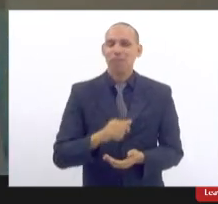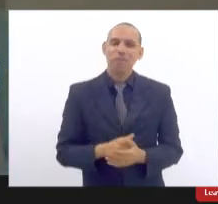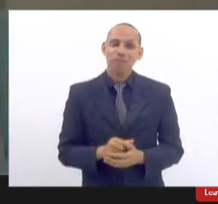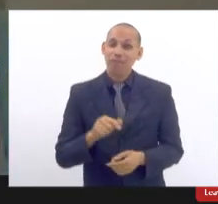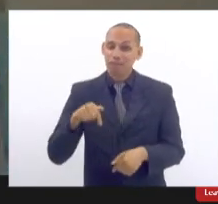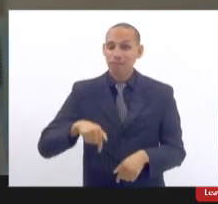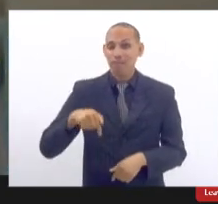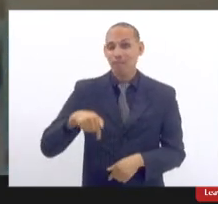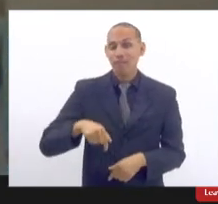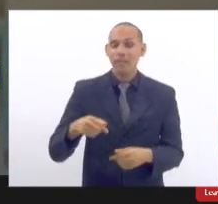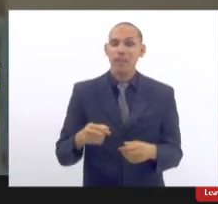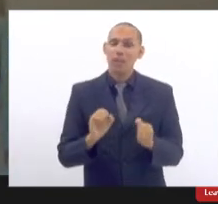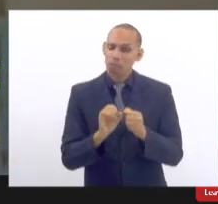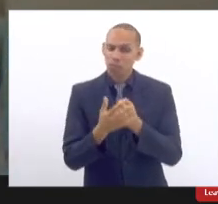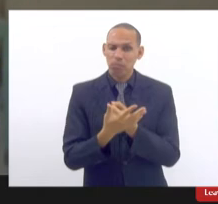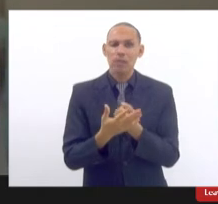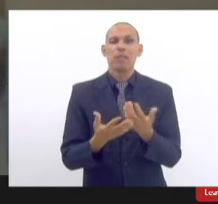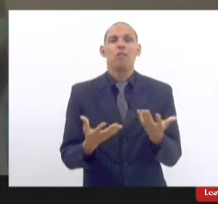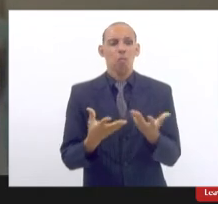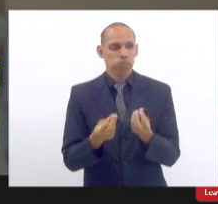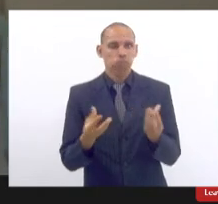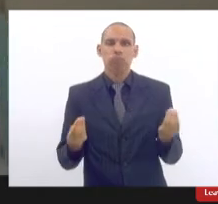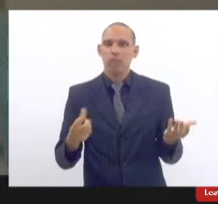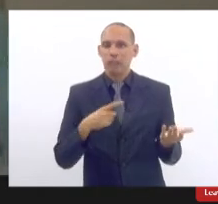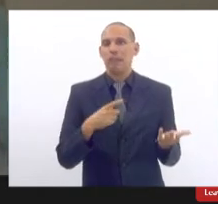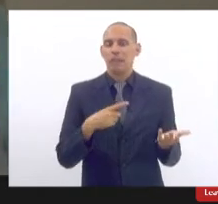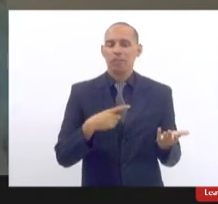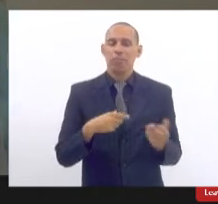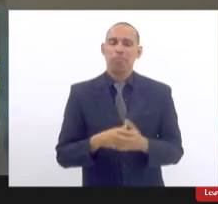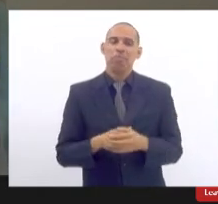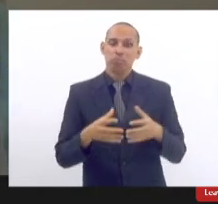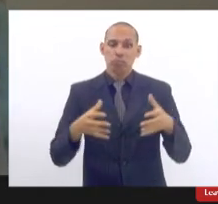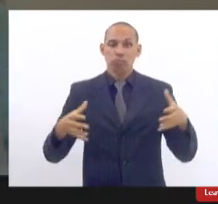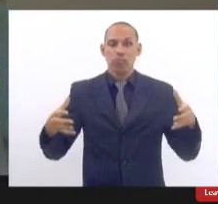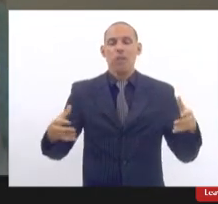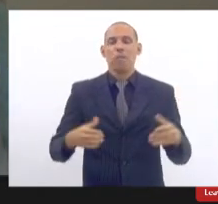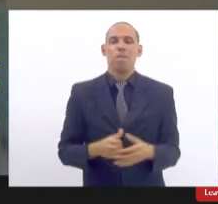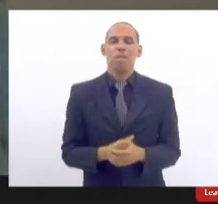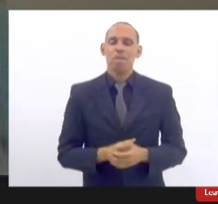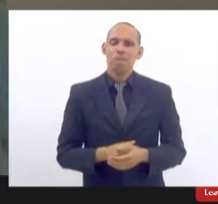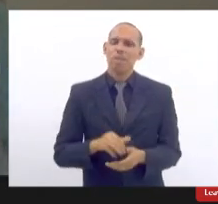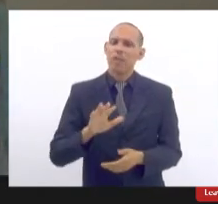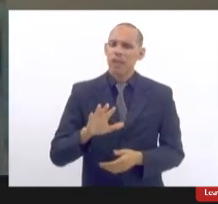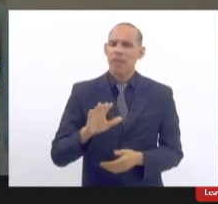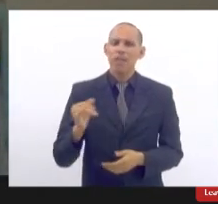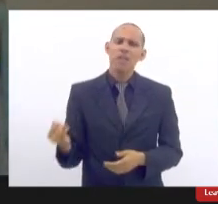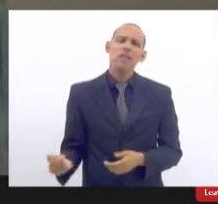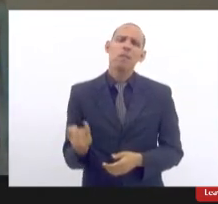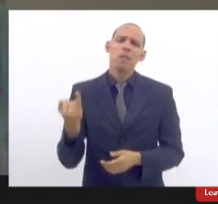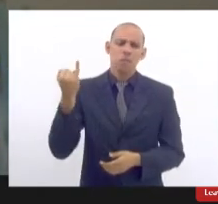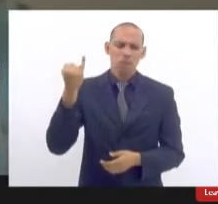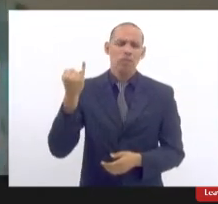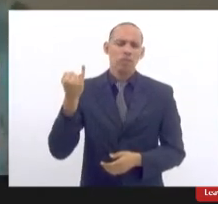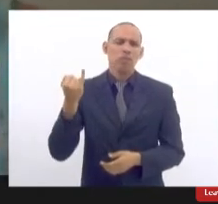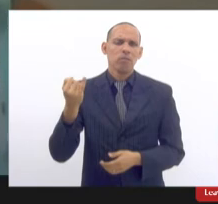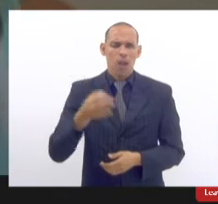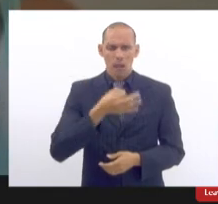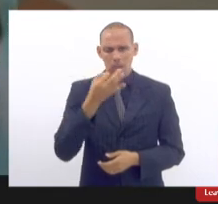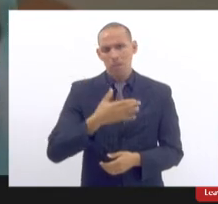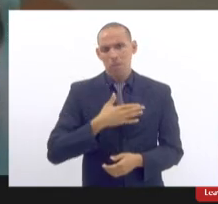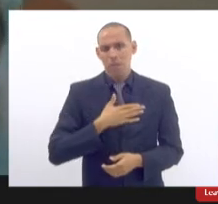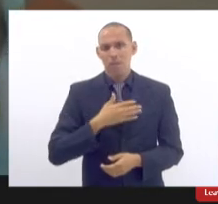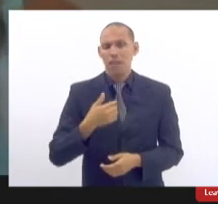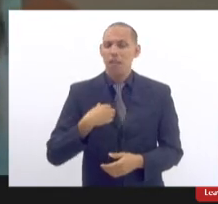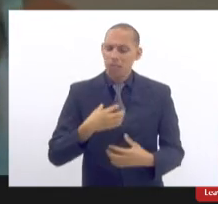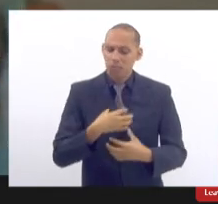está com o índice de covid meio alterado mas eu acho super importante me sinto bem contemplada